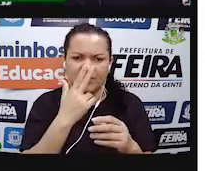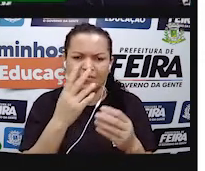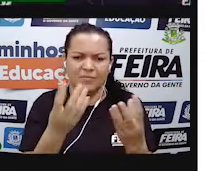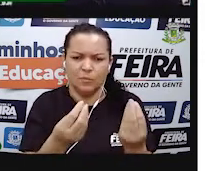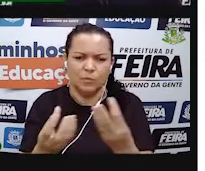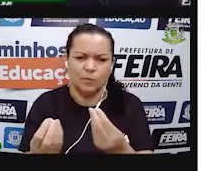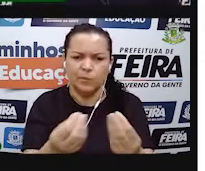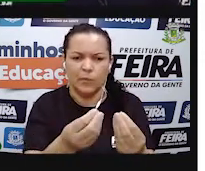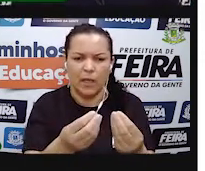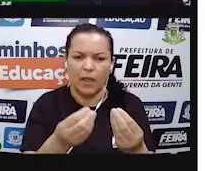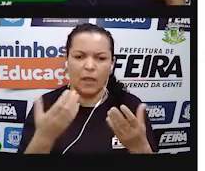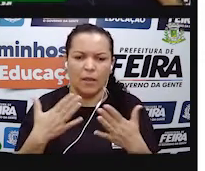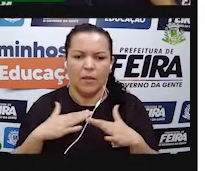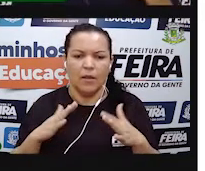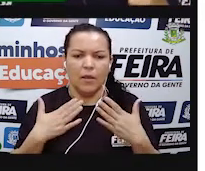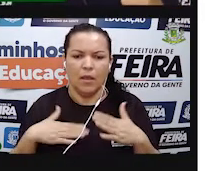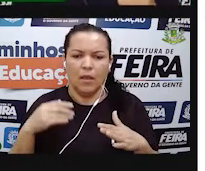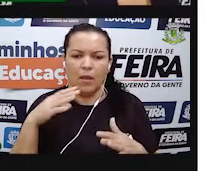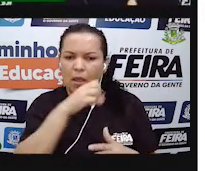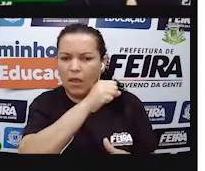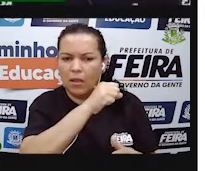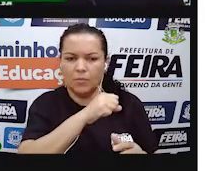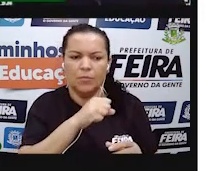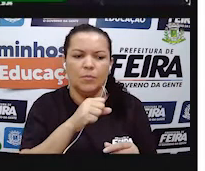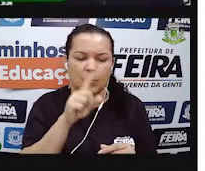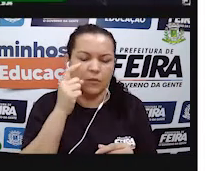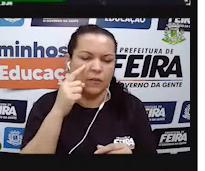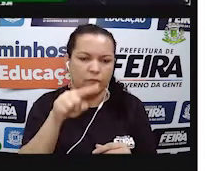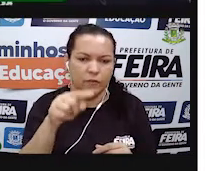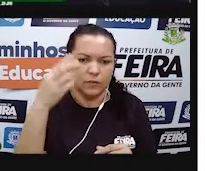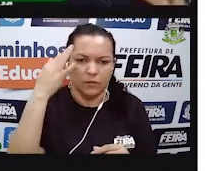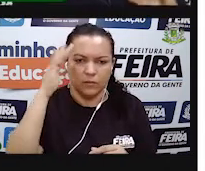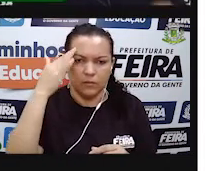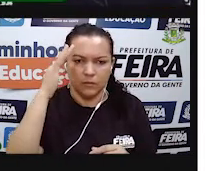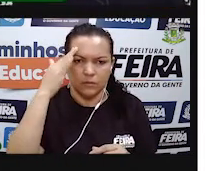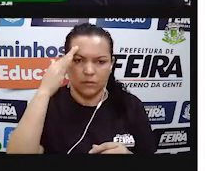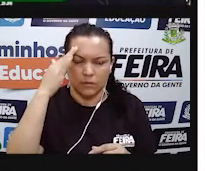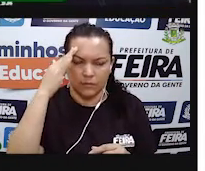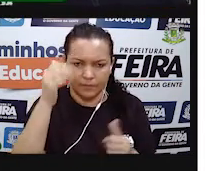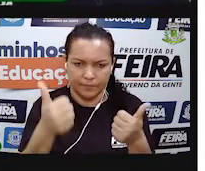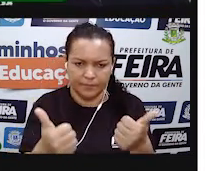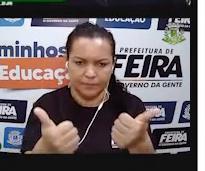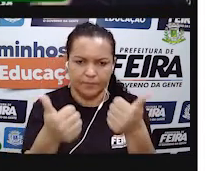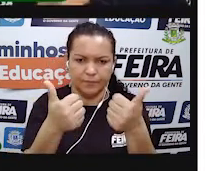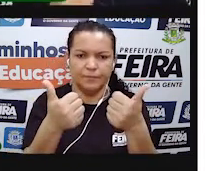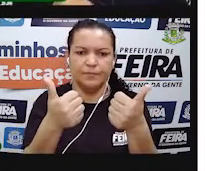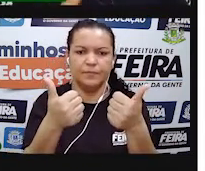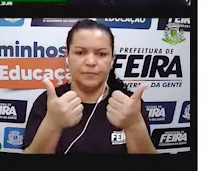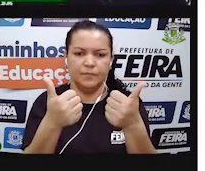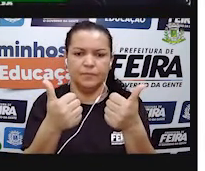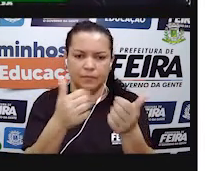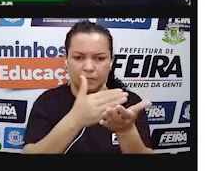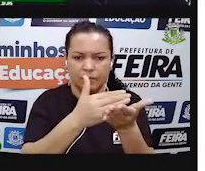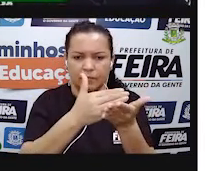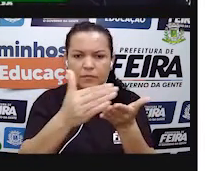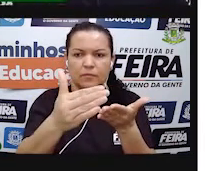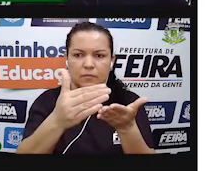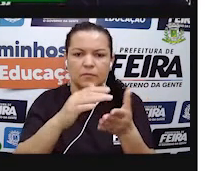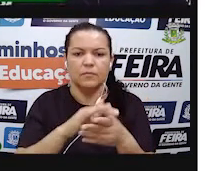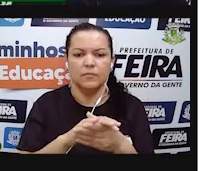Parece muita coisa, mas é tranquilão, é rapidinho e você vai entender.